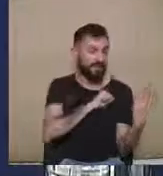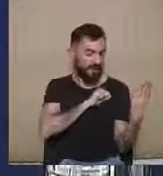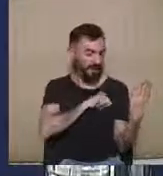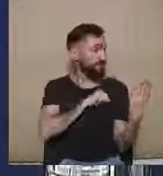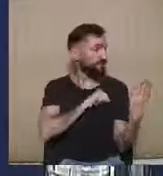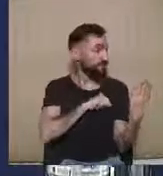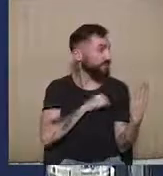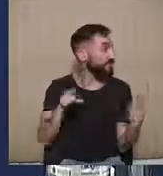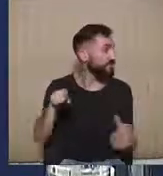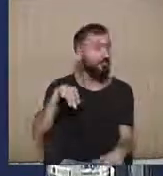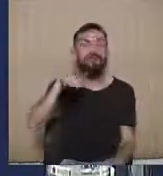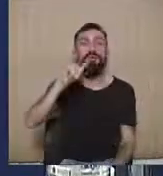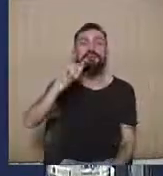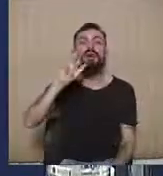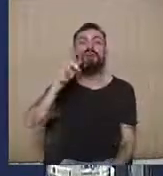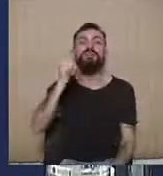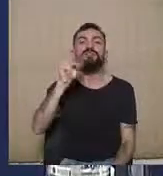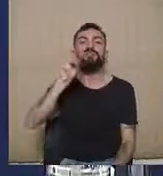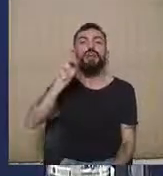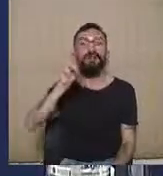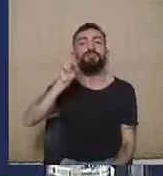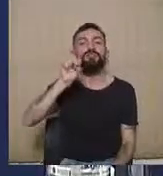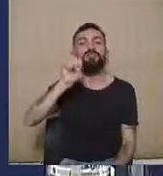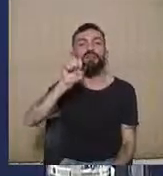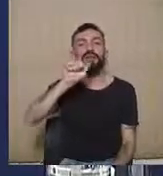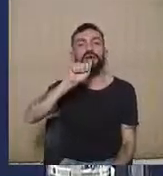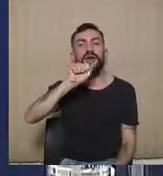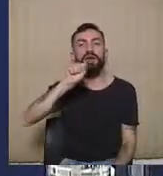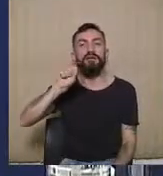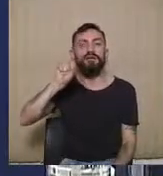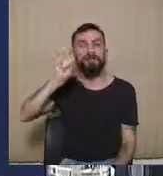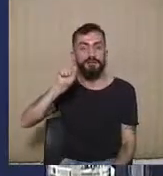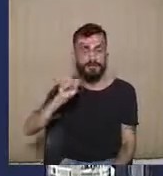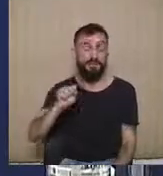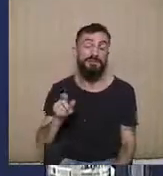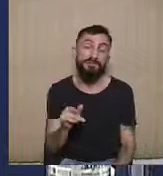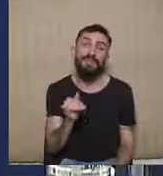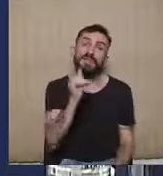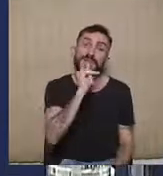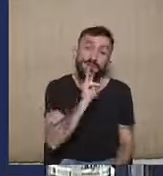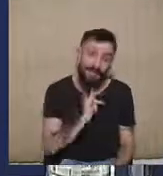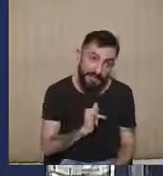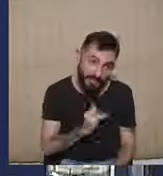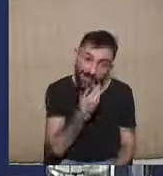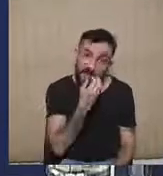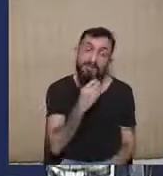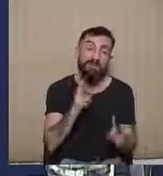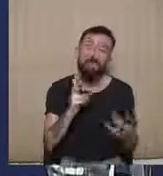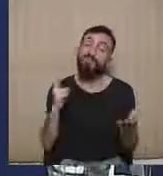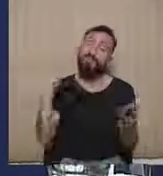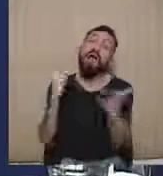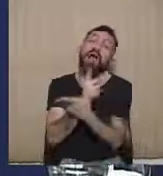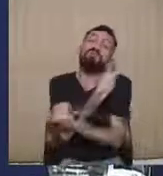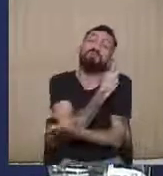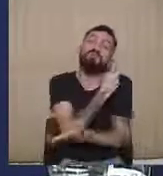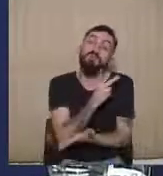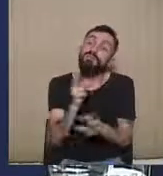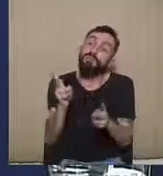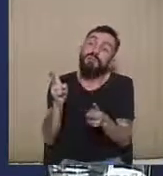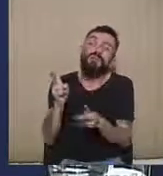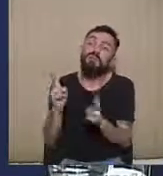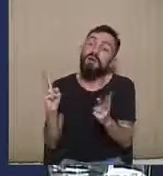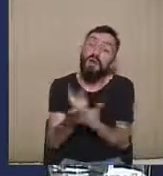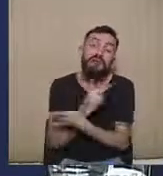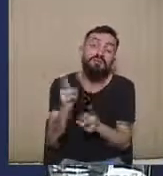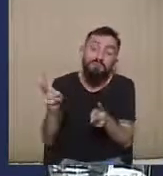Machado de Assis. Então, acho que, infelizmente, a gente tem esse componente do casuísmo e ele me parece, não sei